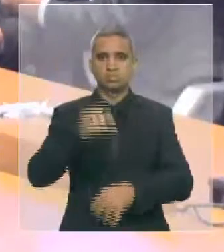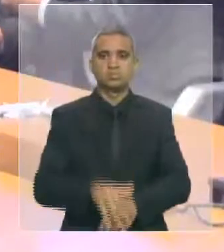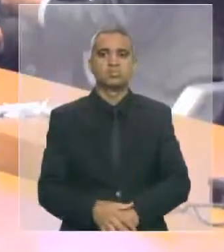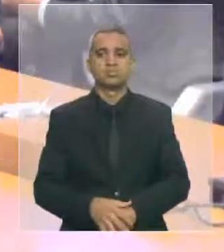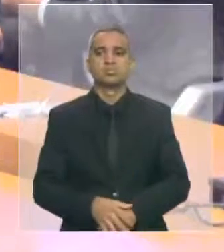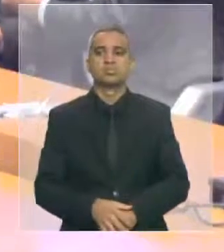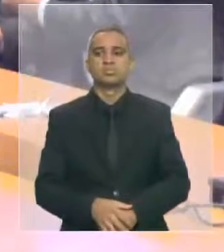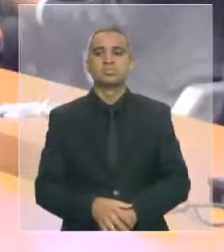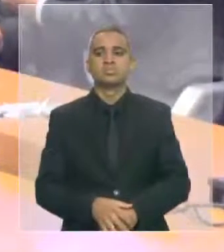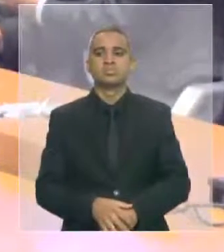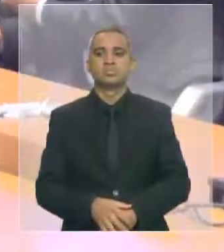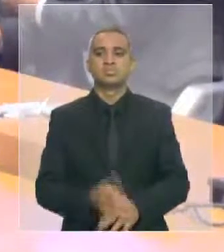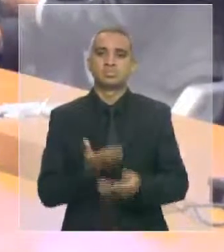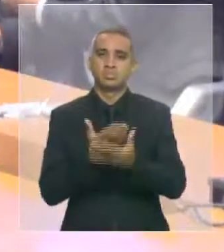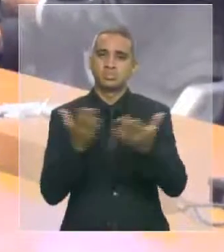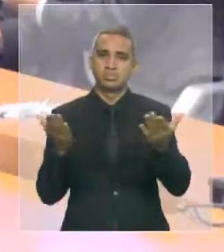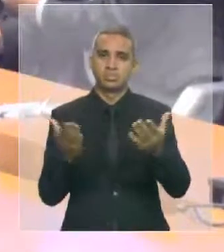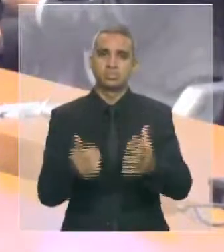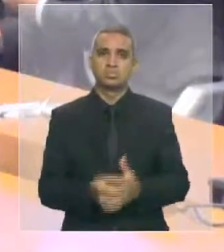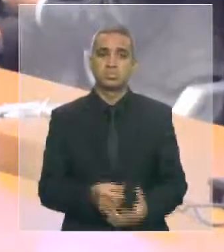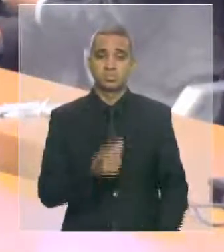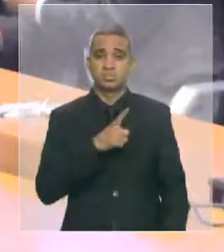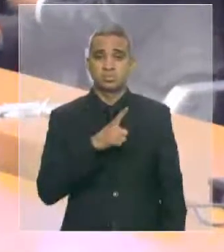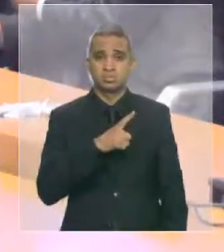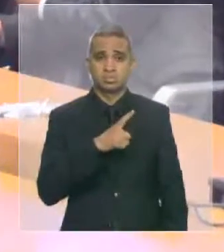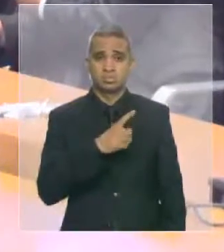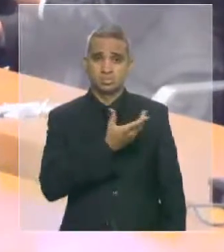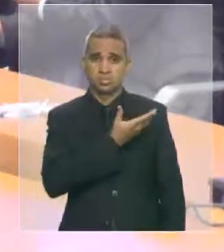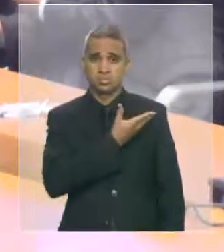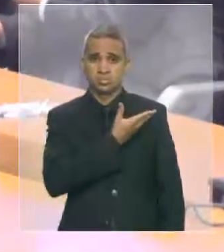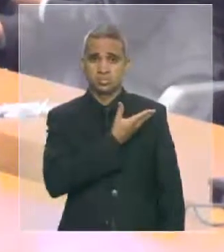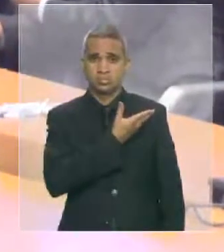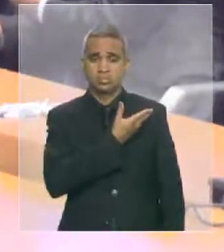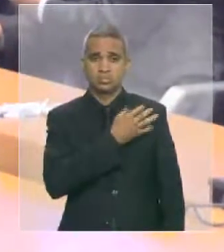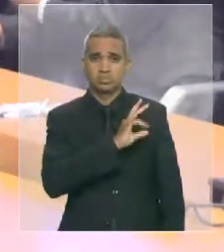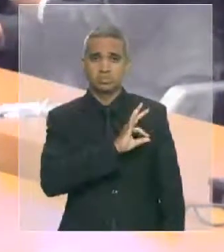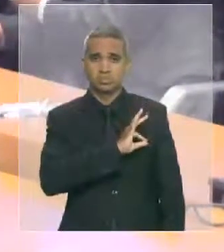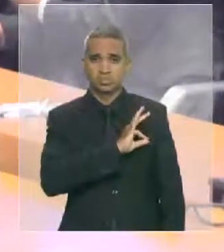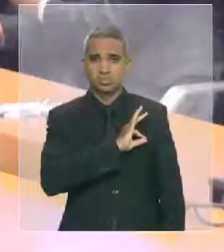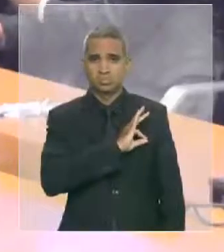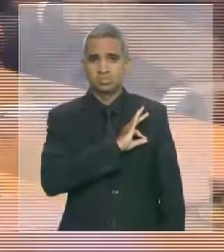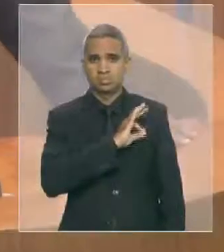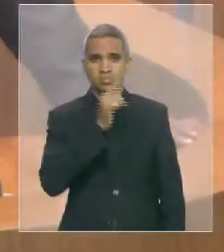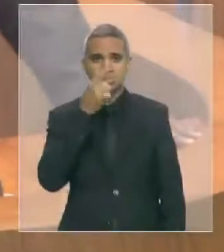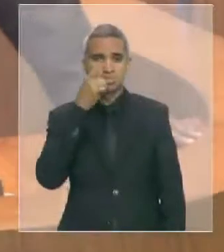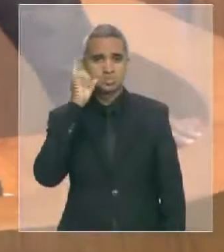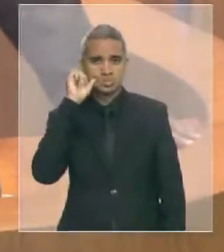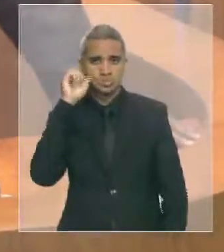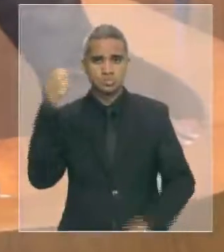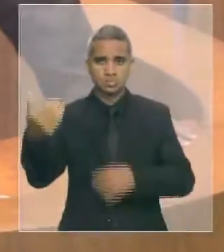Meus amados, eu tenho um amigo na Polícia Militar, que ontem esteve aqui presente,